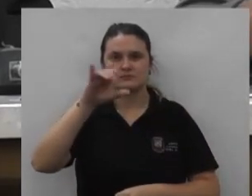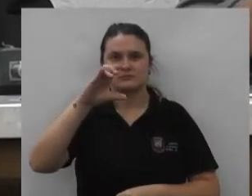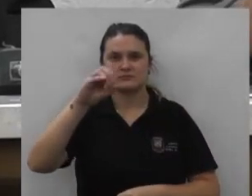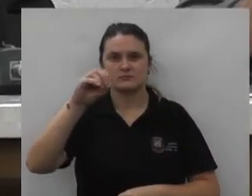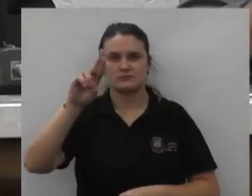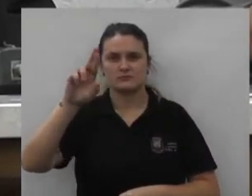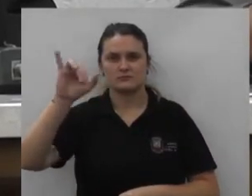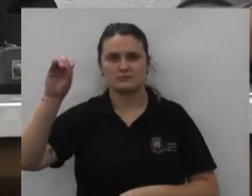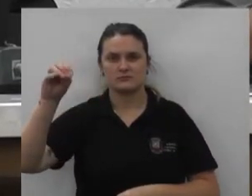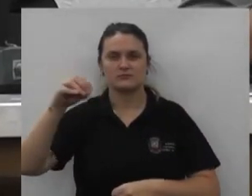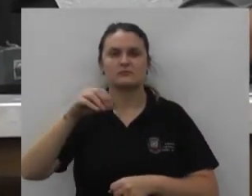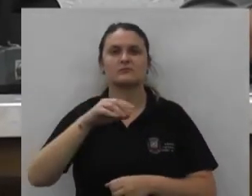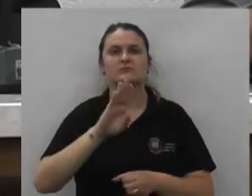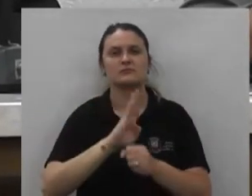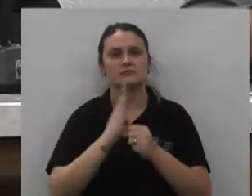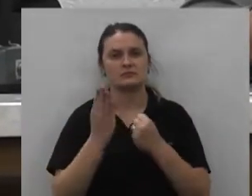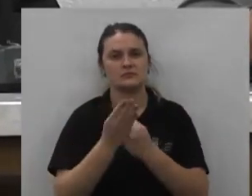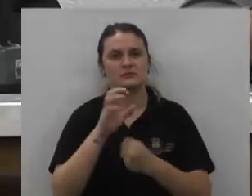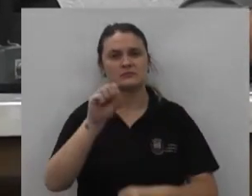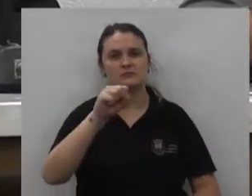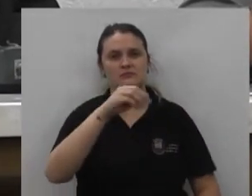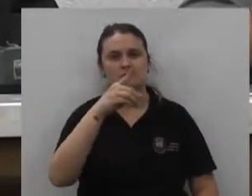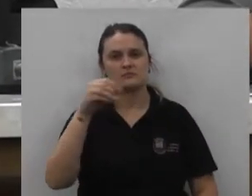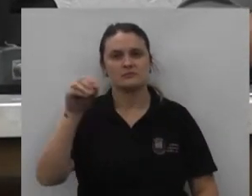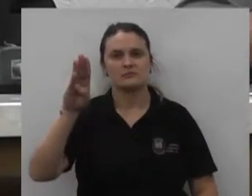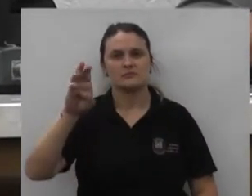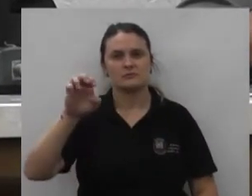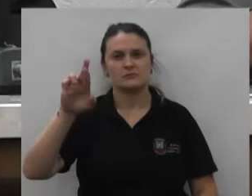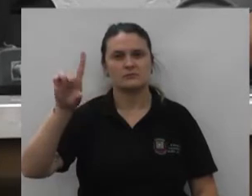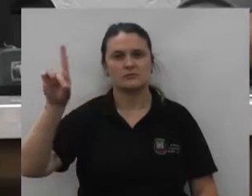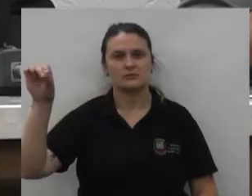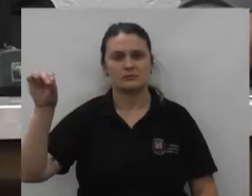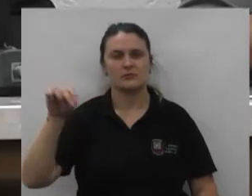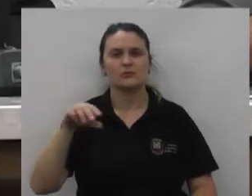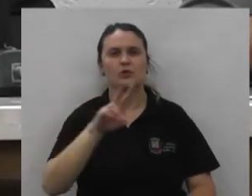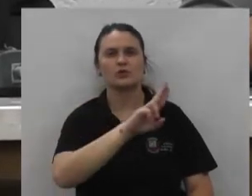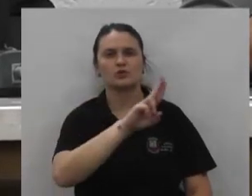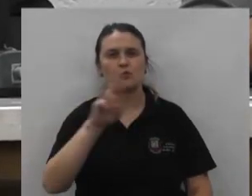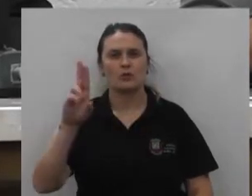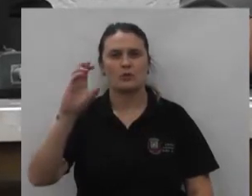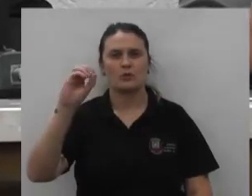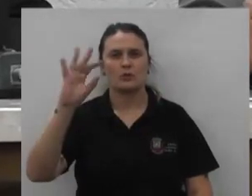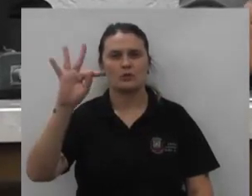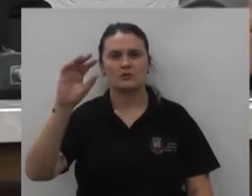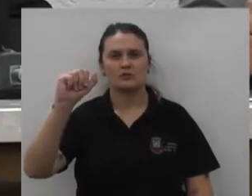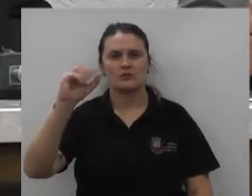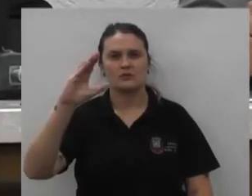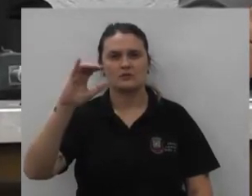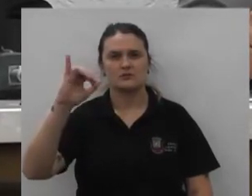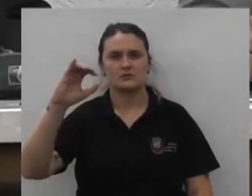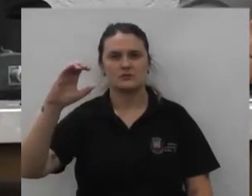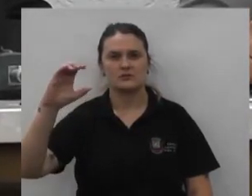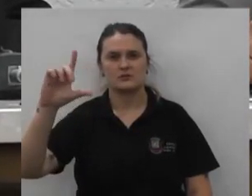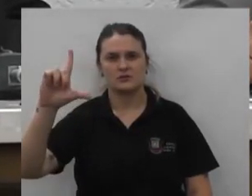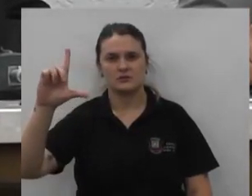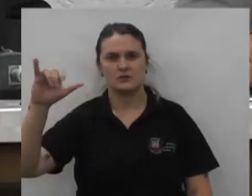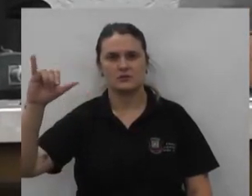Bernardo na cidade de Neon da Vitória com o nome de Otacílio Estáquio do Amaral